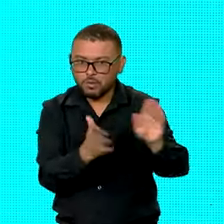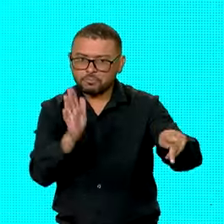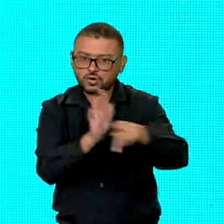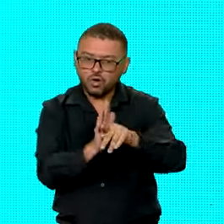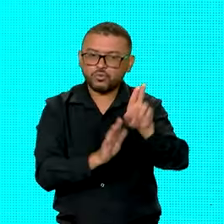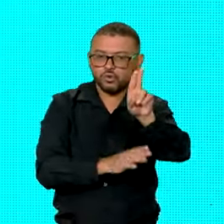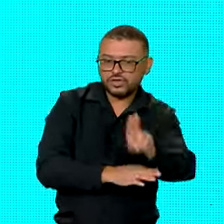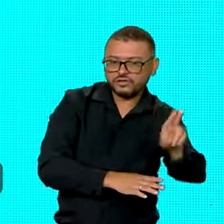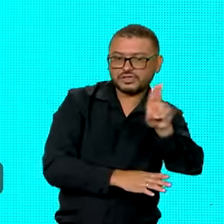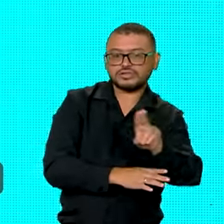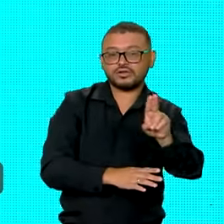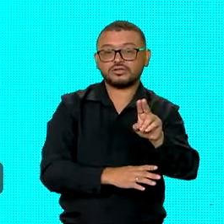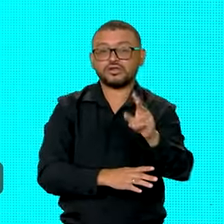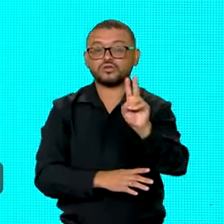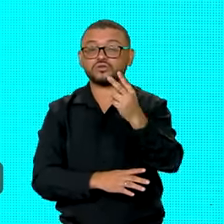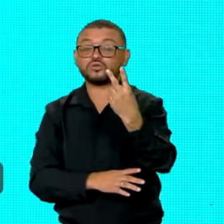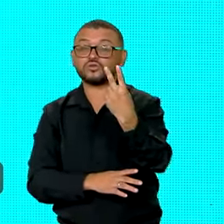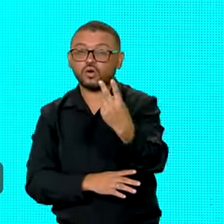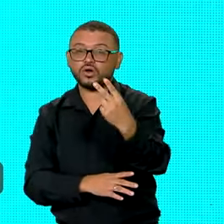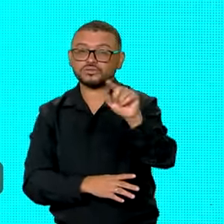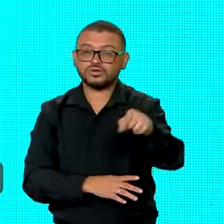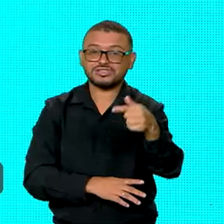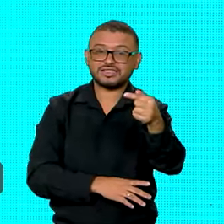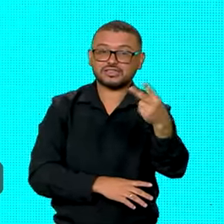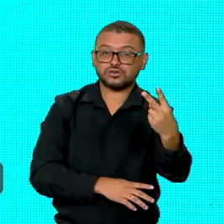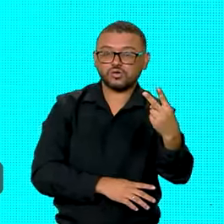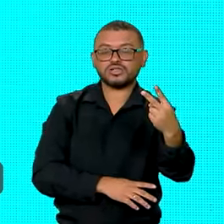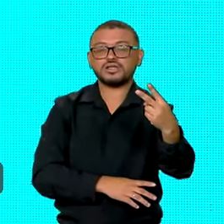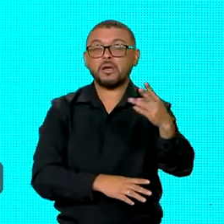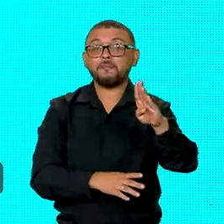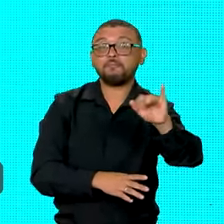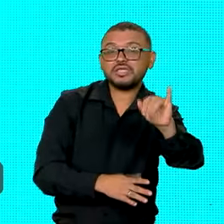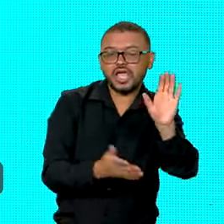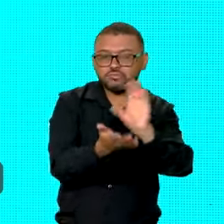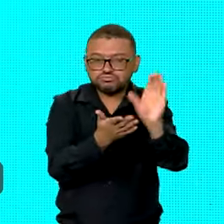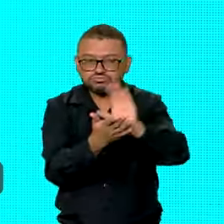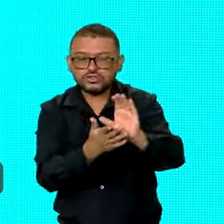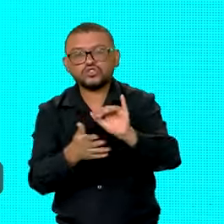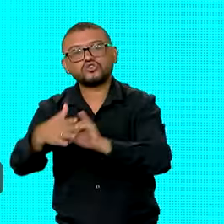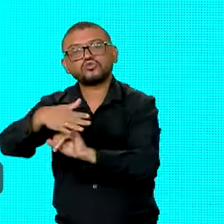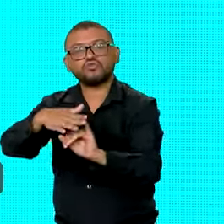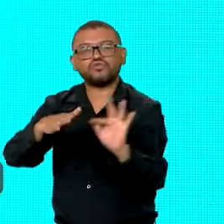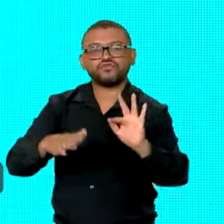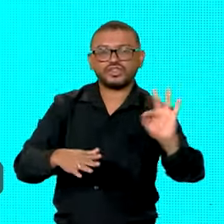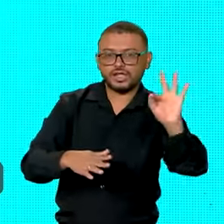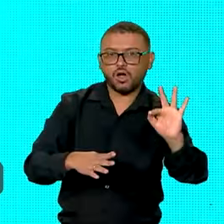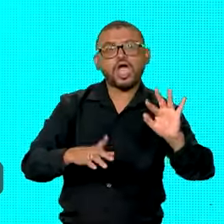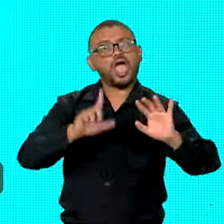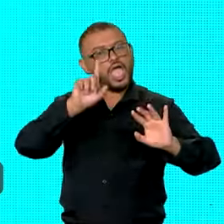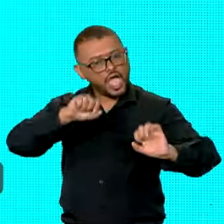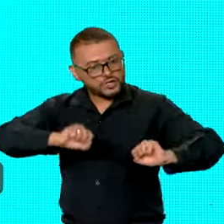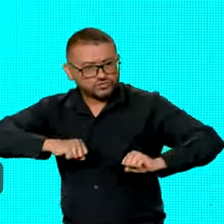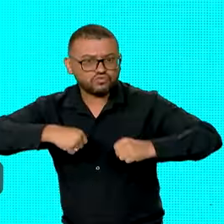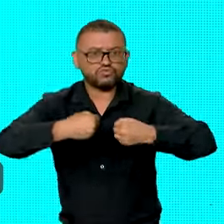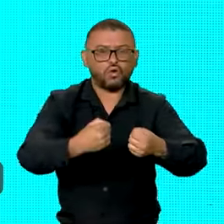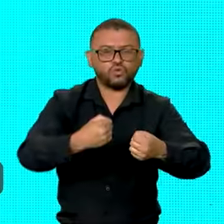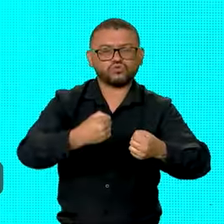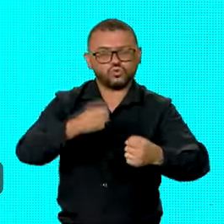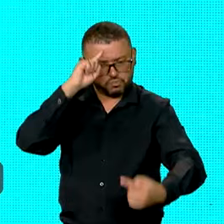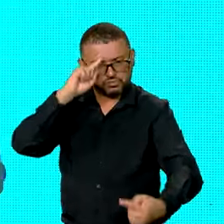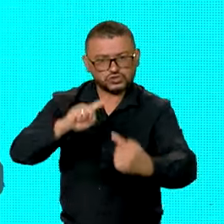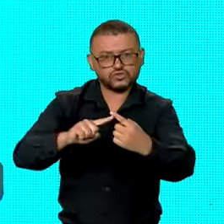universidades e 2,72 bilhões para os institutos federais. Portanto, um esforço e um compromisso